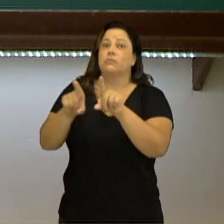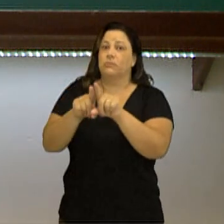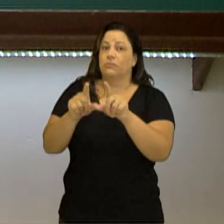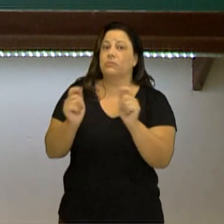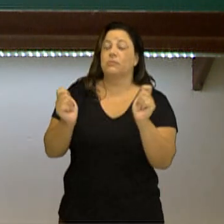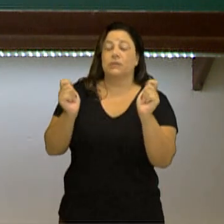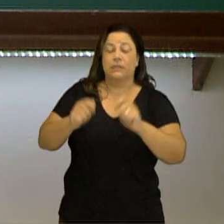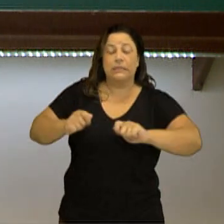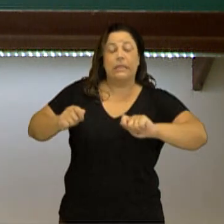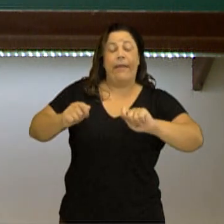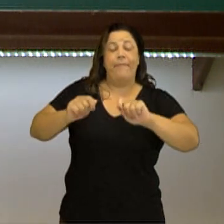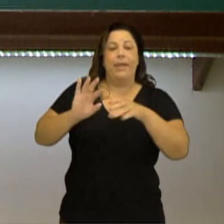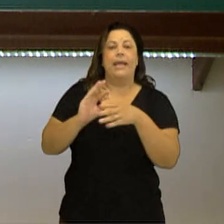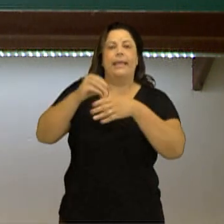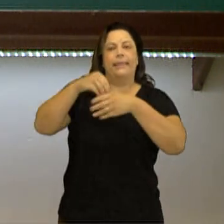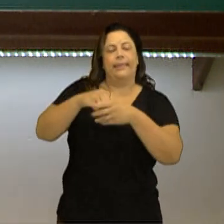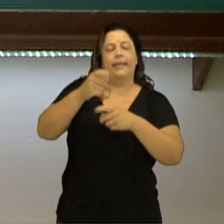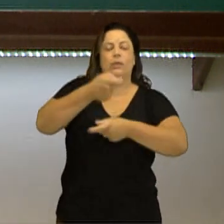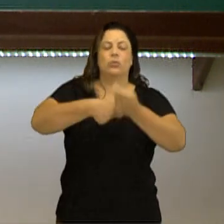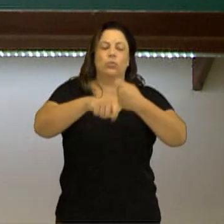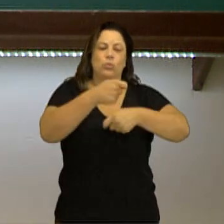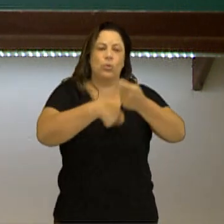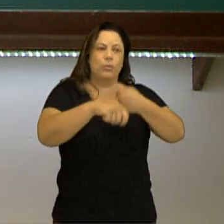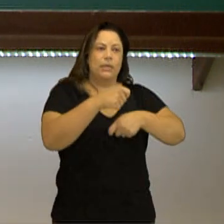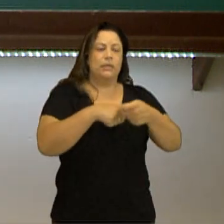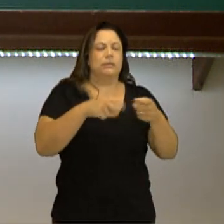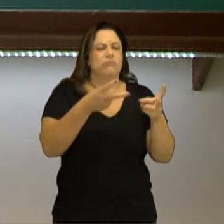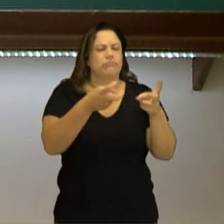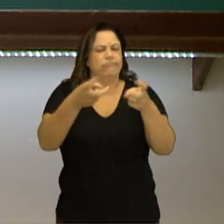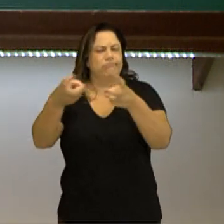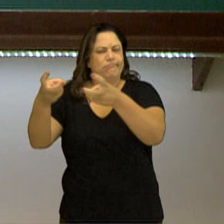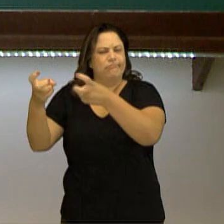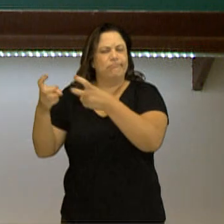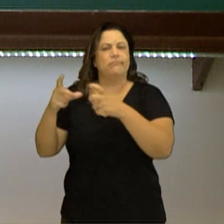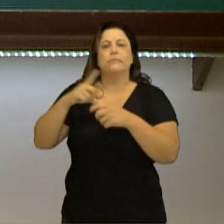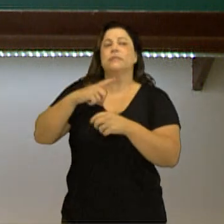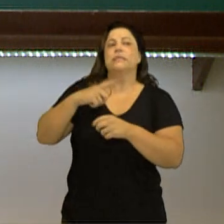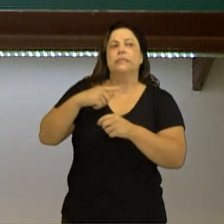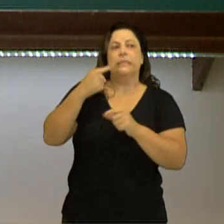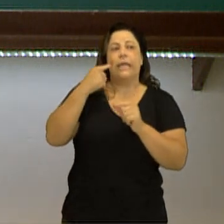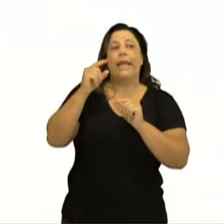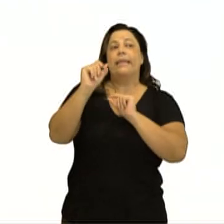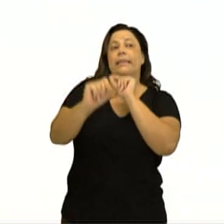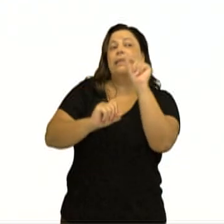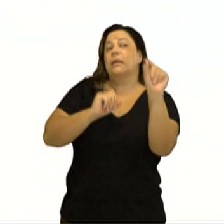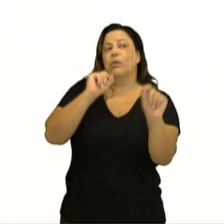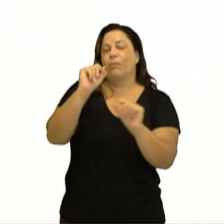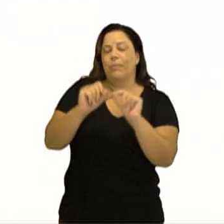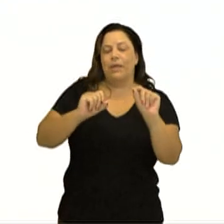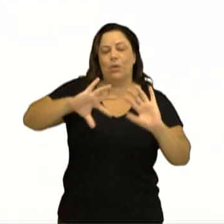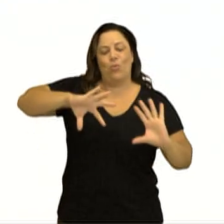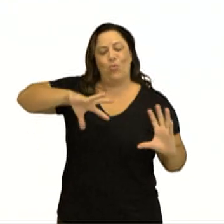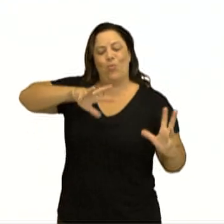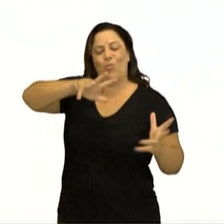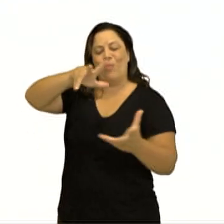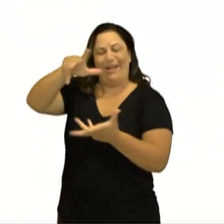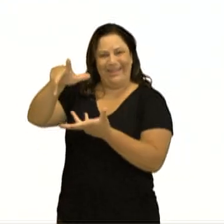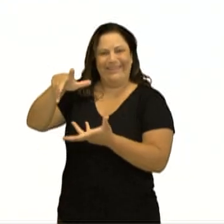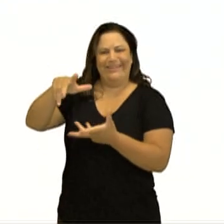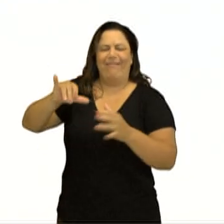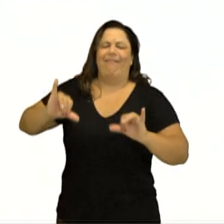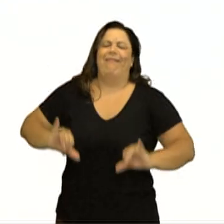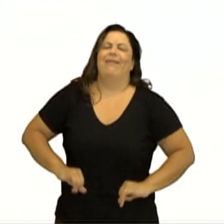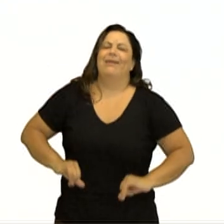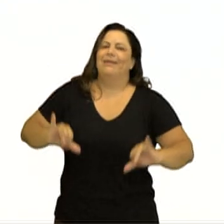dentro do mercado comercial. Nessa perspectiva temos o contraponto que é o planeta Terra sofrendo,